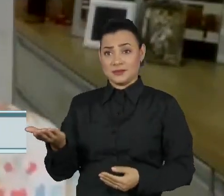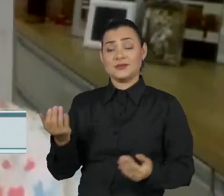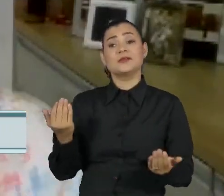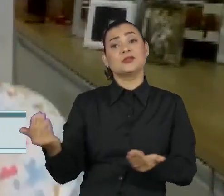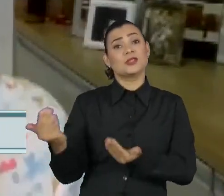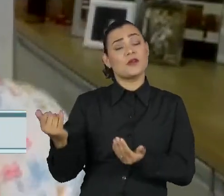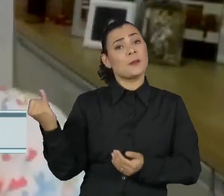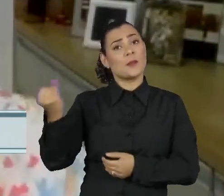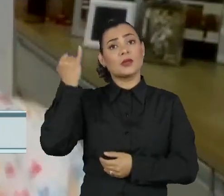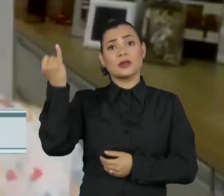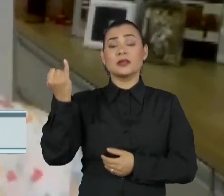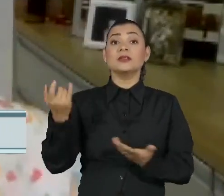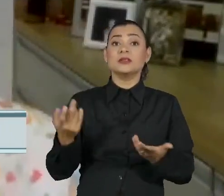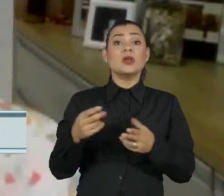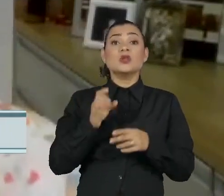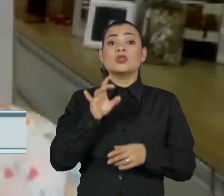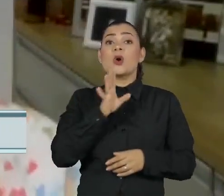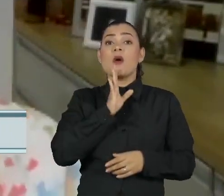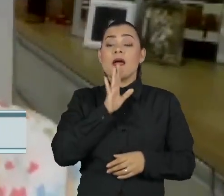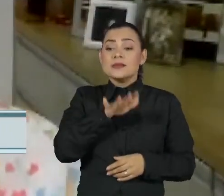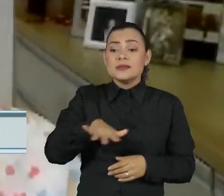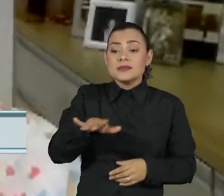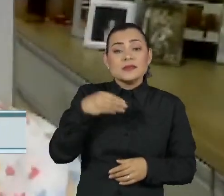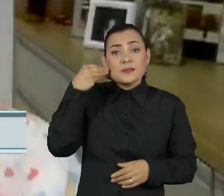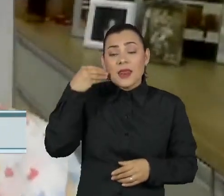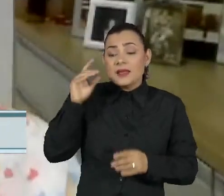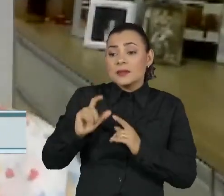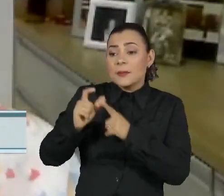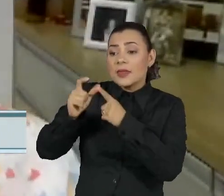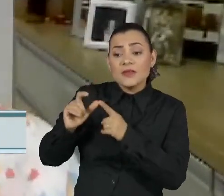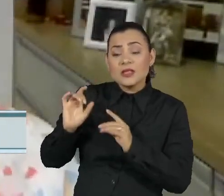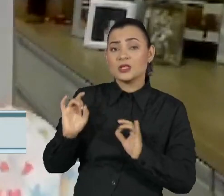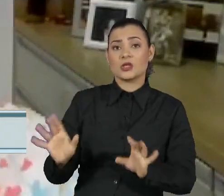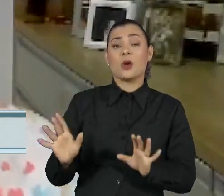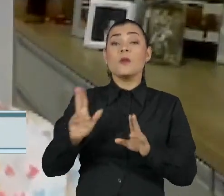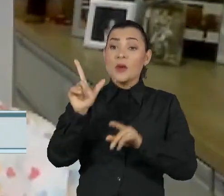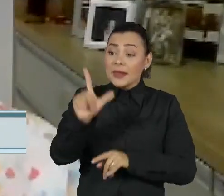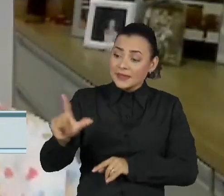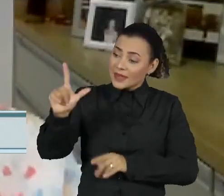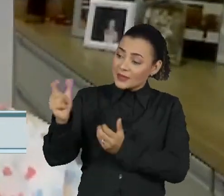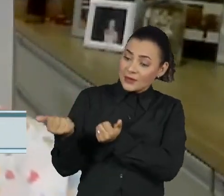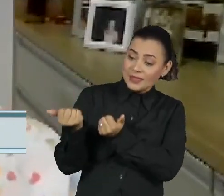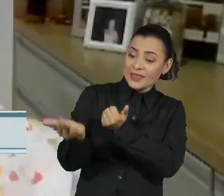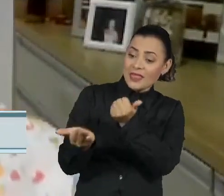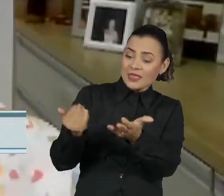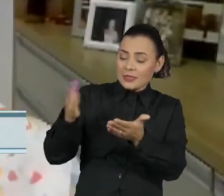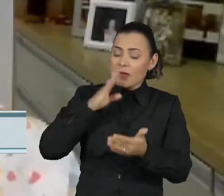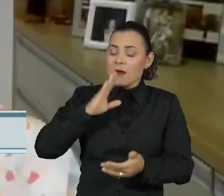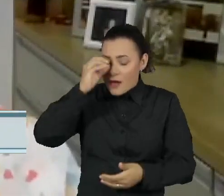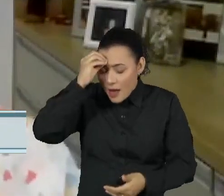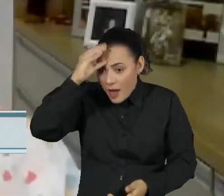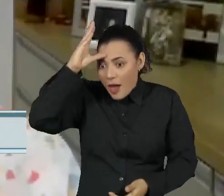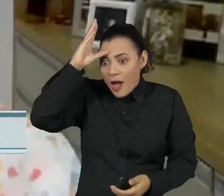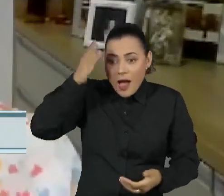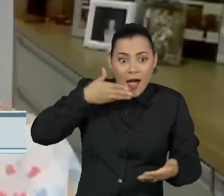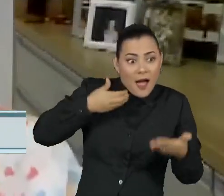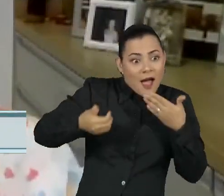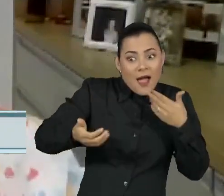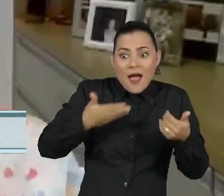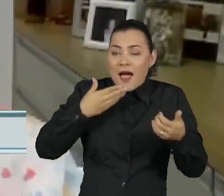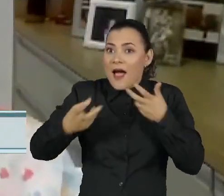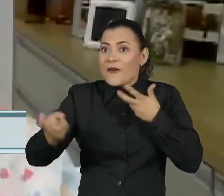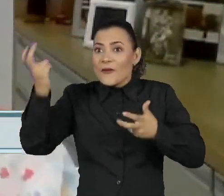comunidades, que só conhece aquela realidade. Então a literatura pode te apresentar outras realidades, outras culturas,